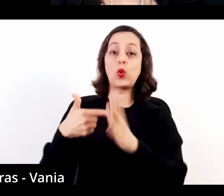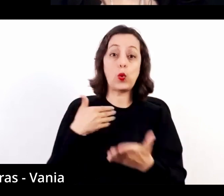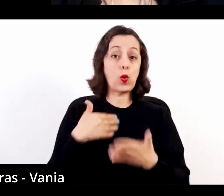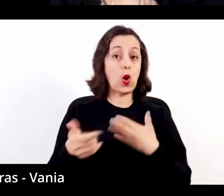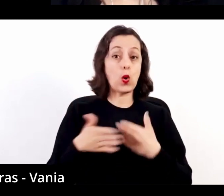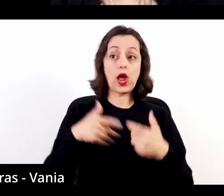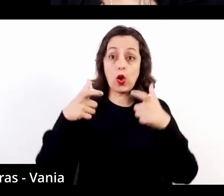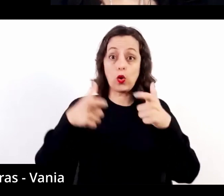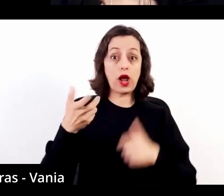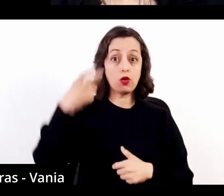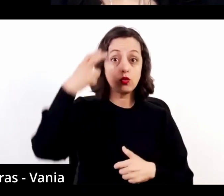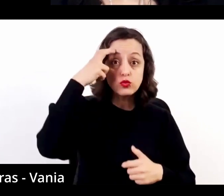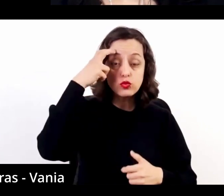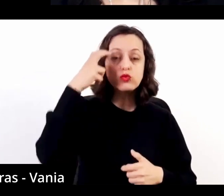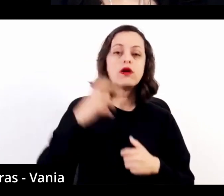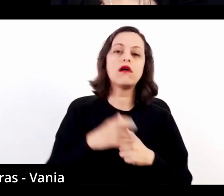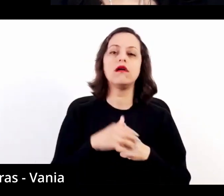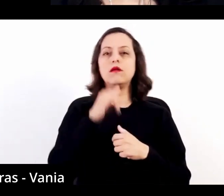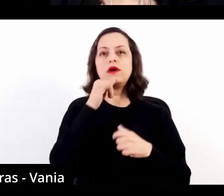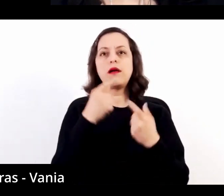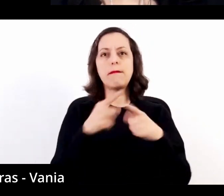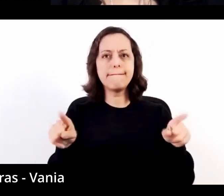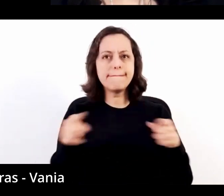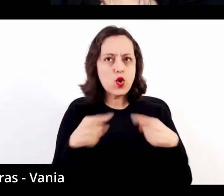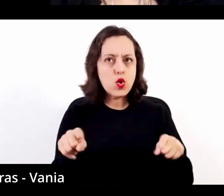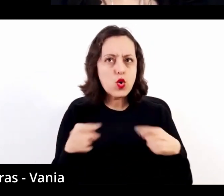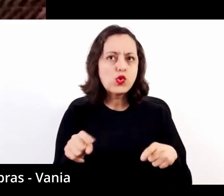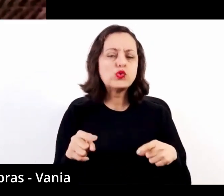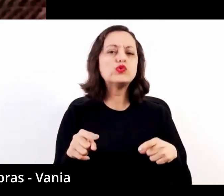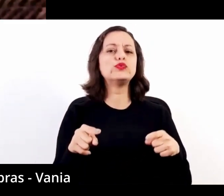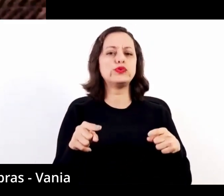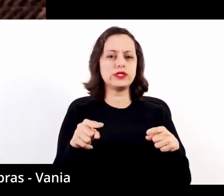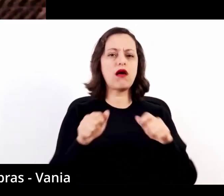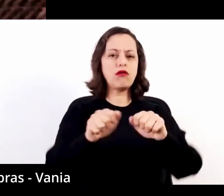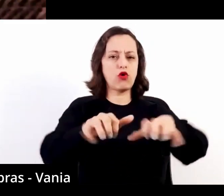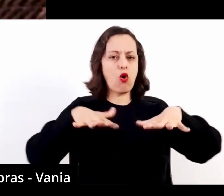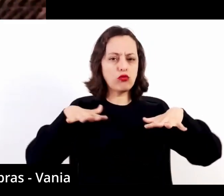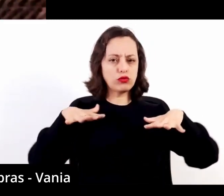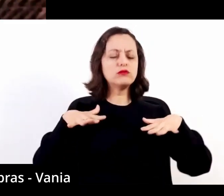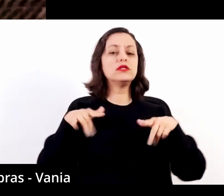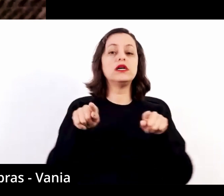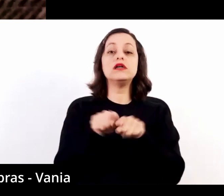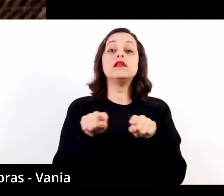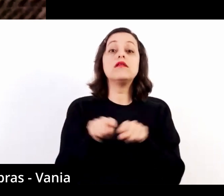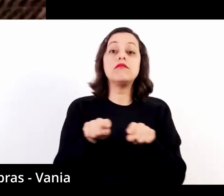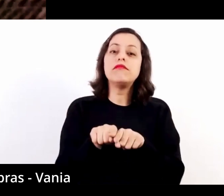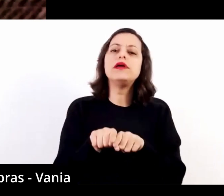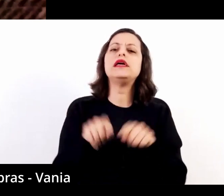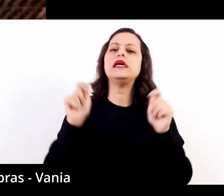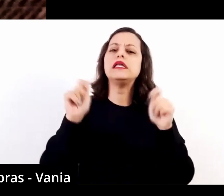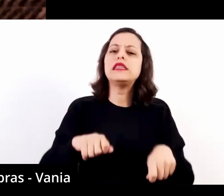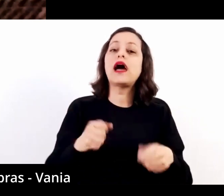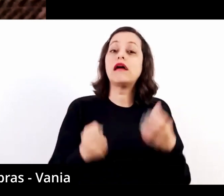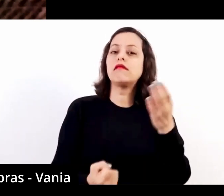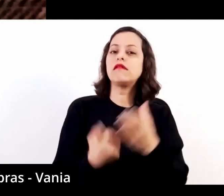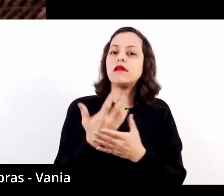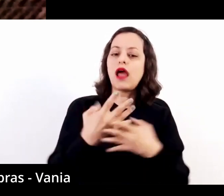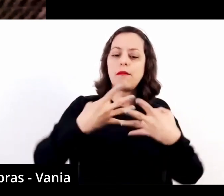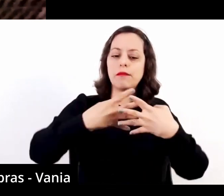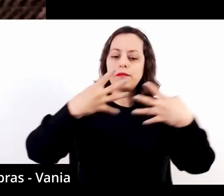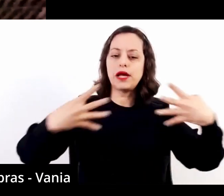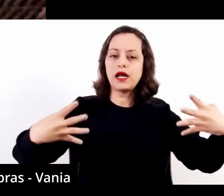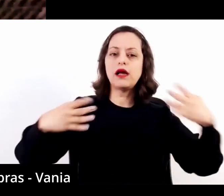sociocultural, incluindo aqueles da música de concerto, e é capaz de estabelecer parâmetros musicais,